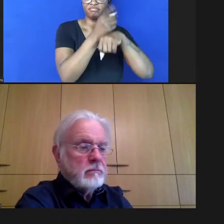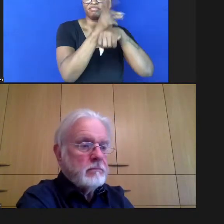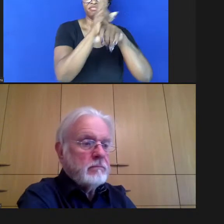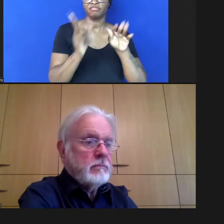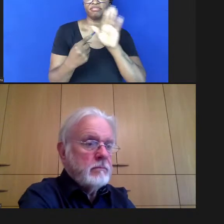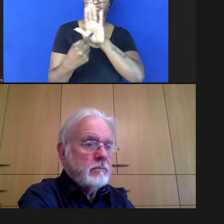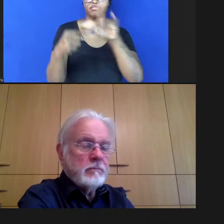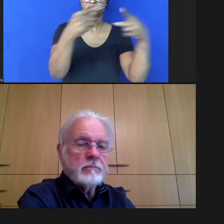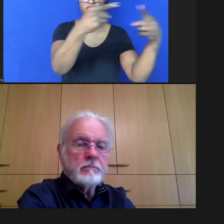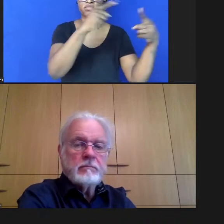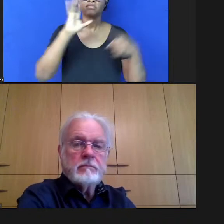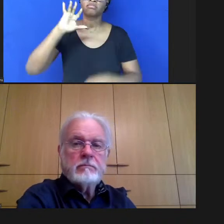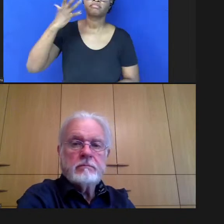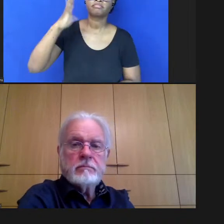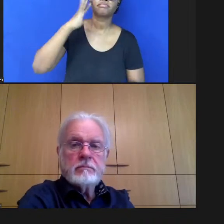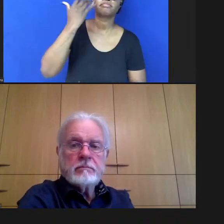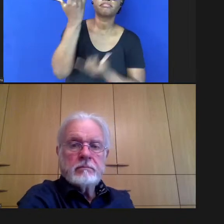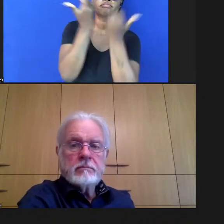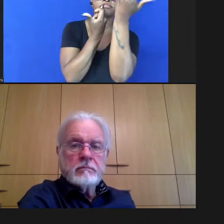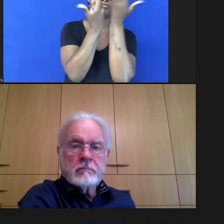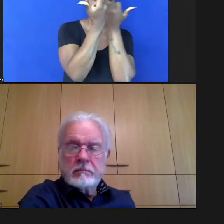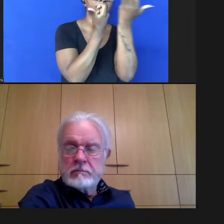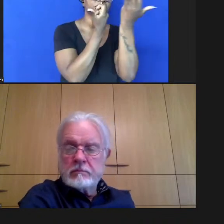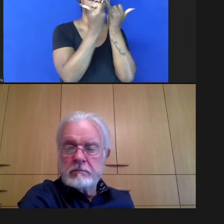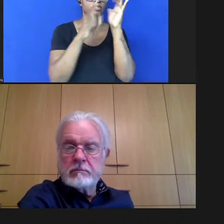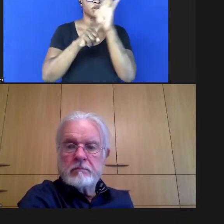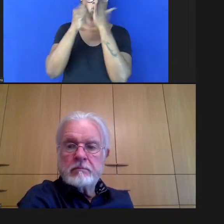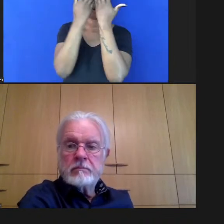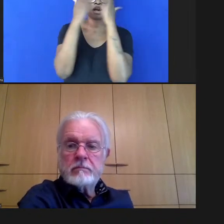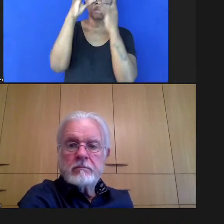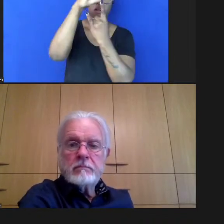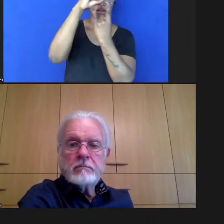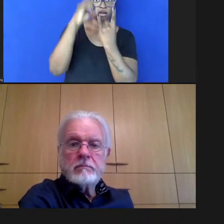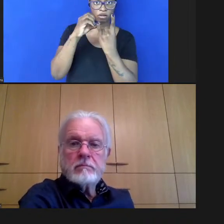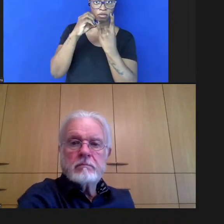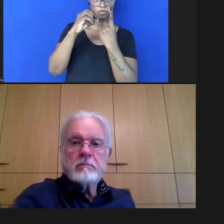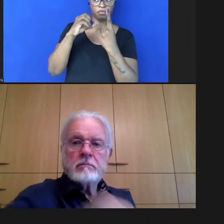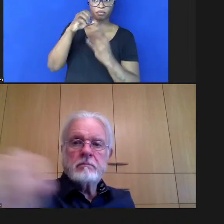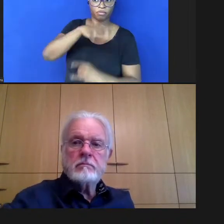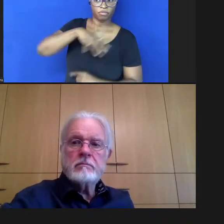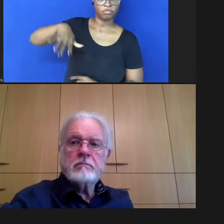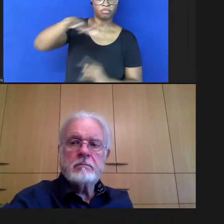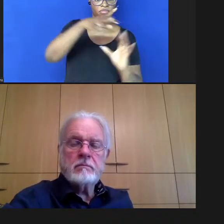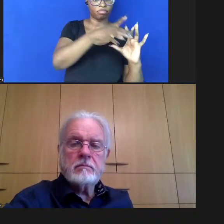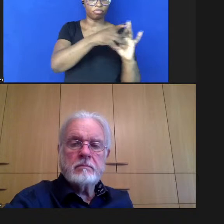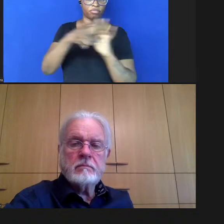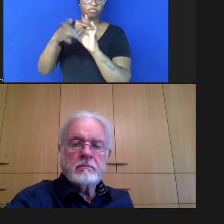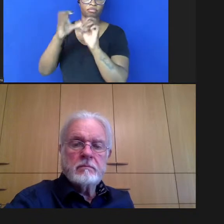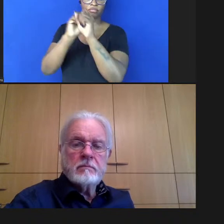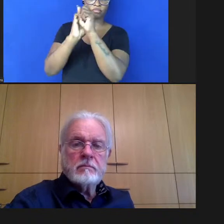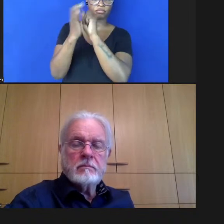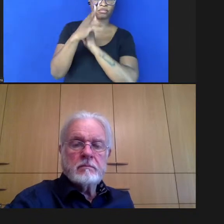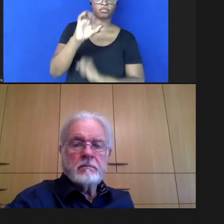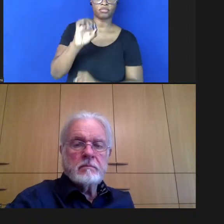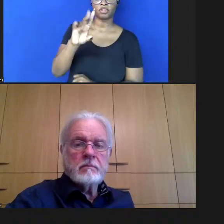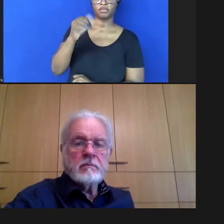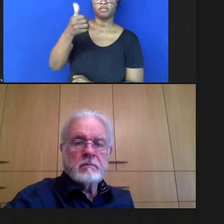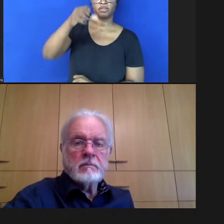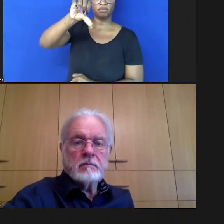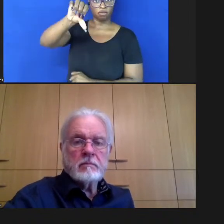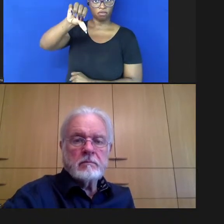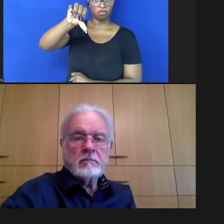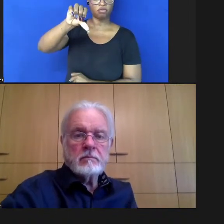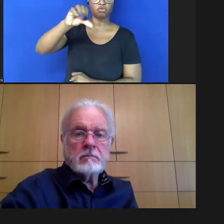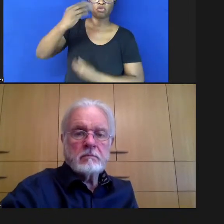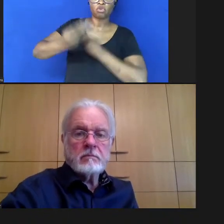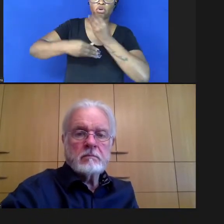soluções informacionais que as bibliotecas das procuras ofereceram no contexto da pandemia do Covid-19 como desenvolvimento